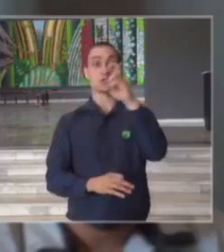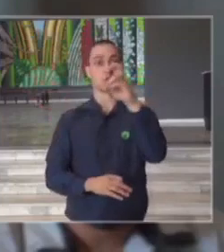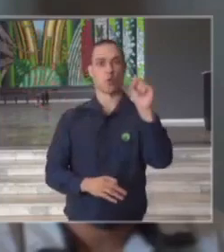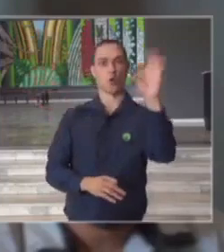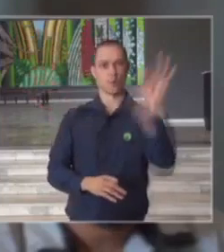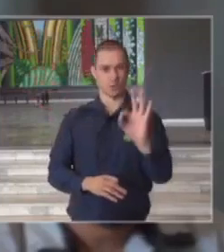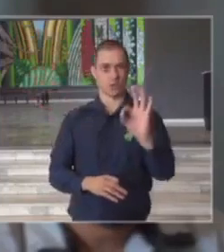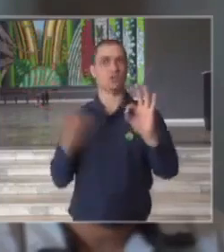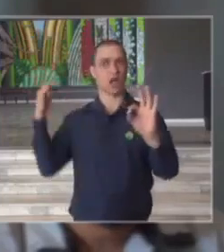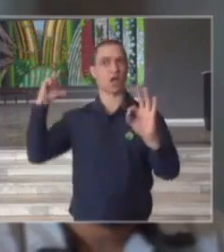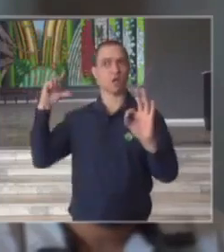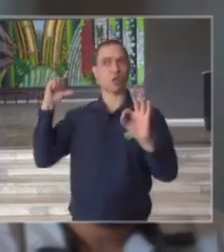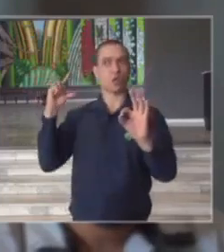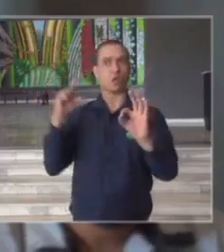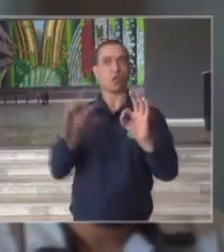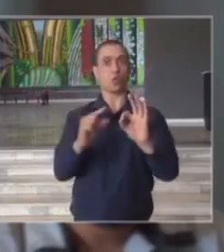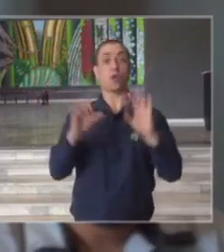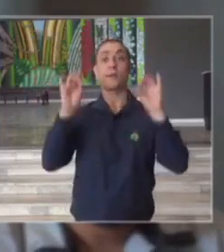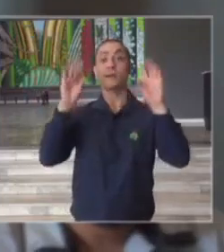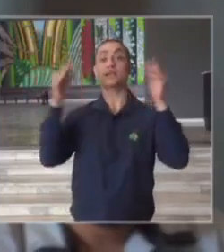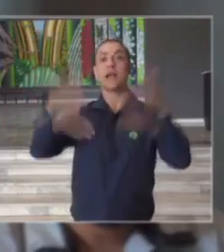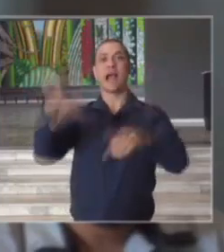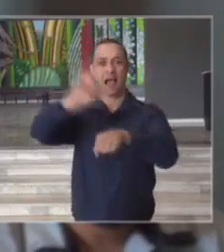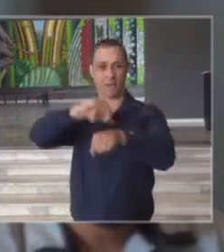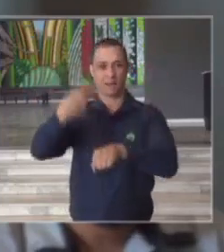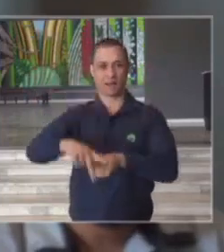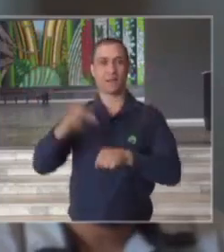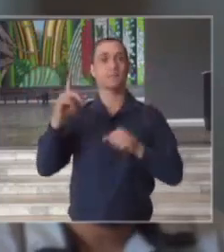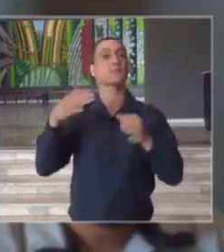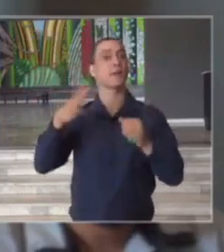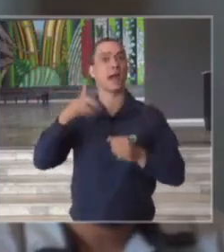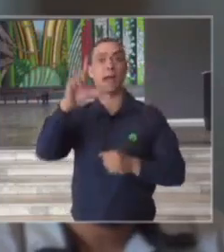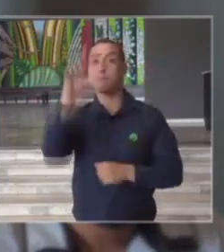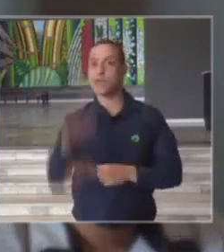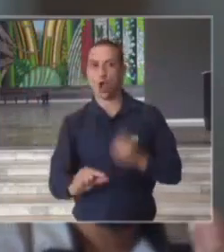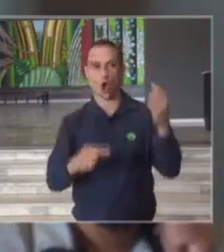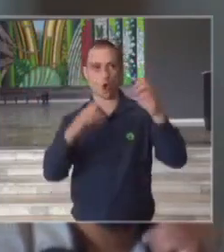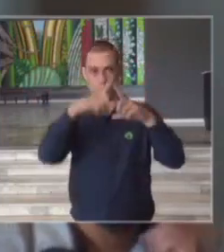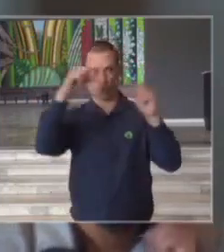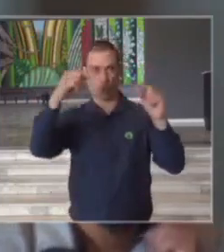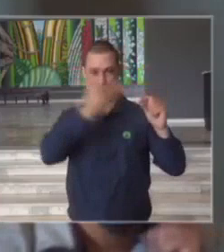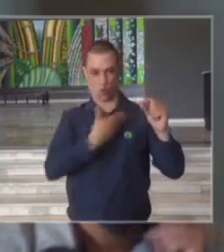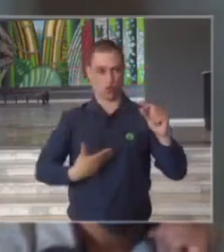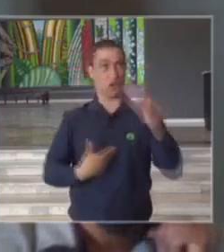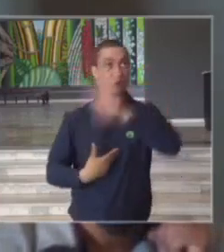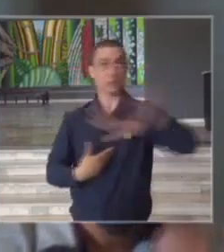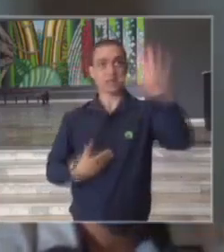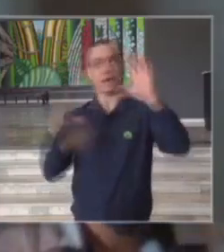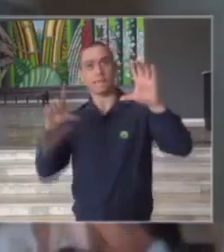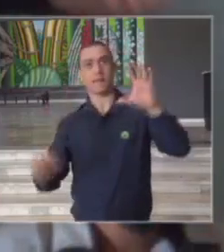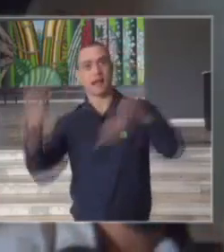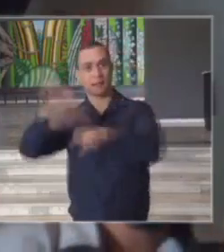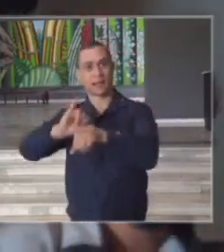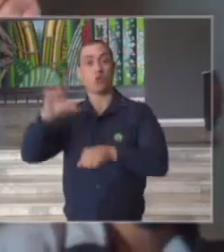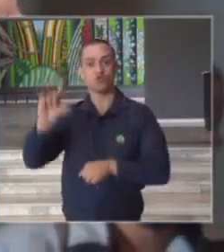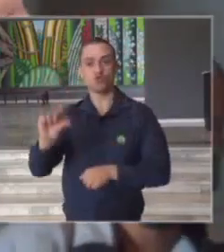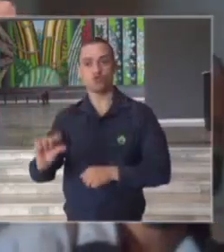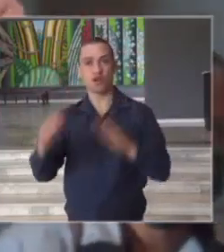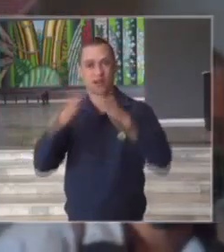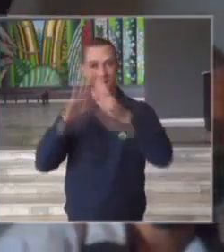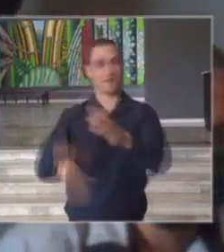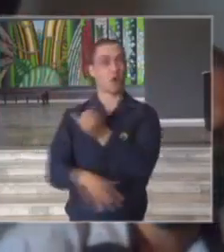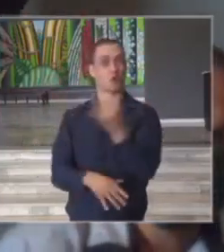já vem caindo em vários lugares especialmente na capital que tem uma média mais baixa do que o governo do estado enquanto cai o índice de